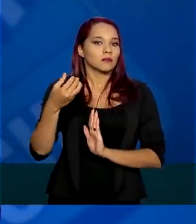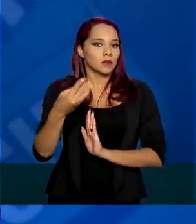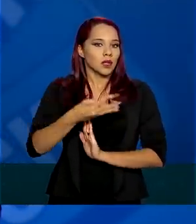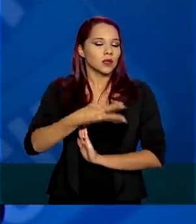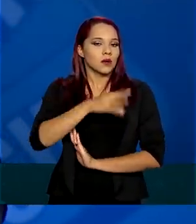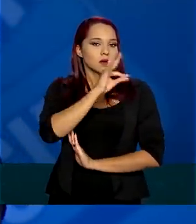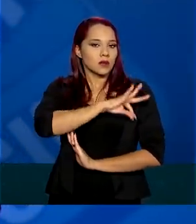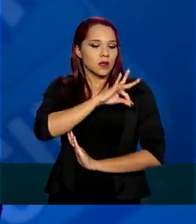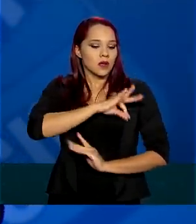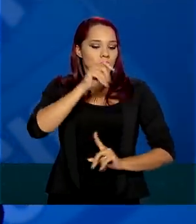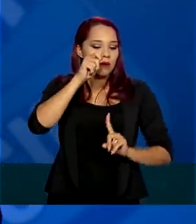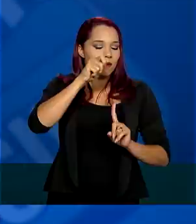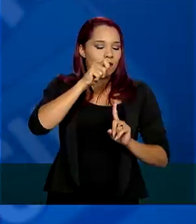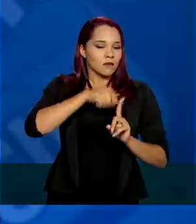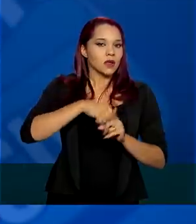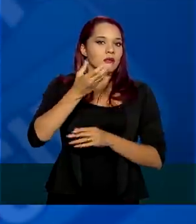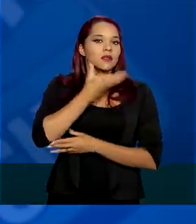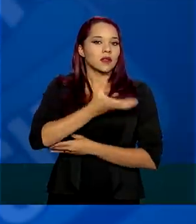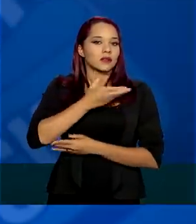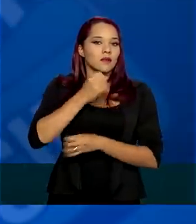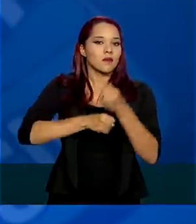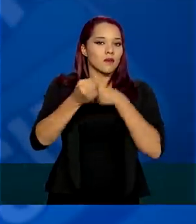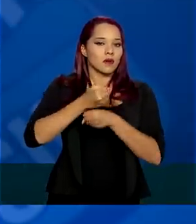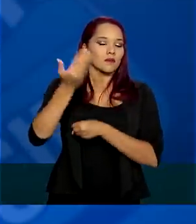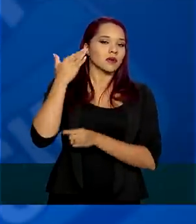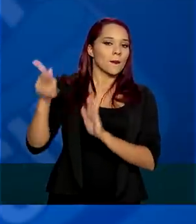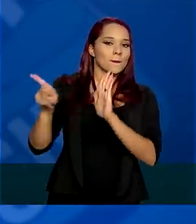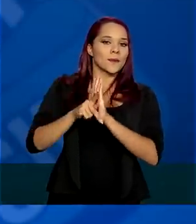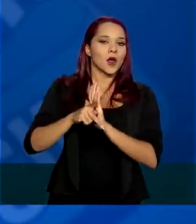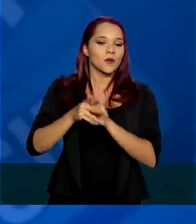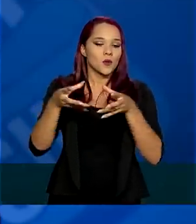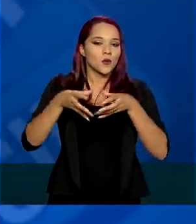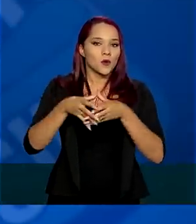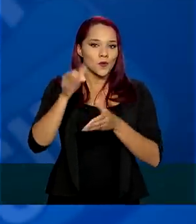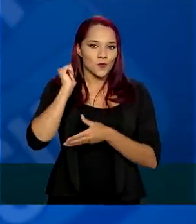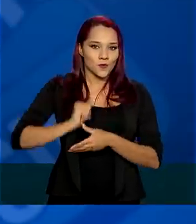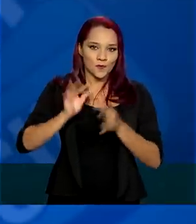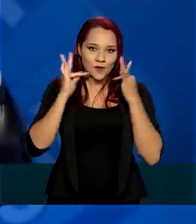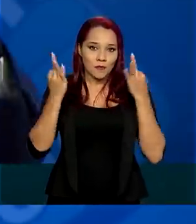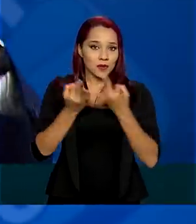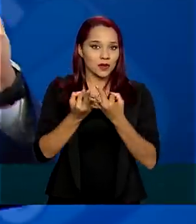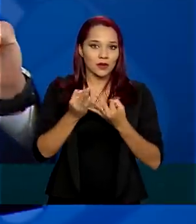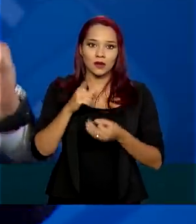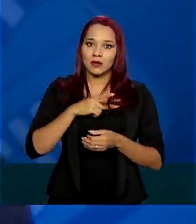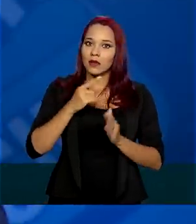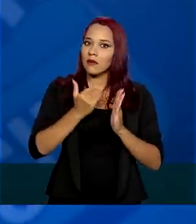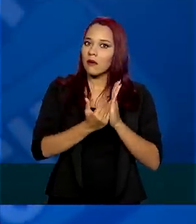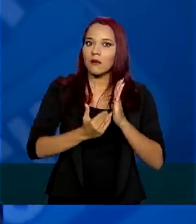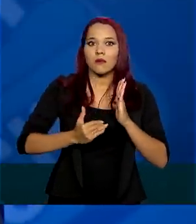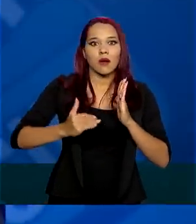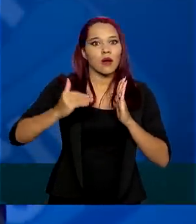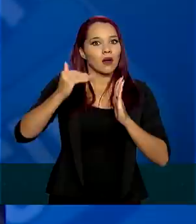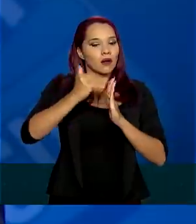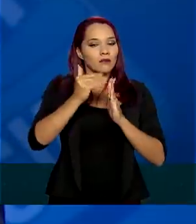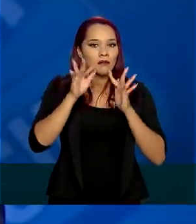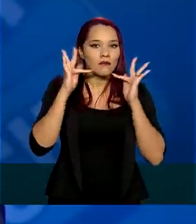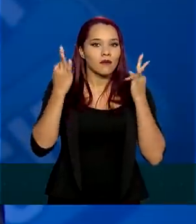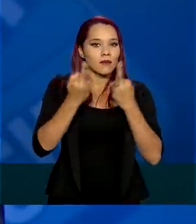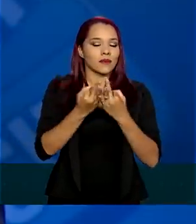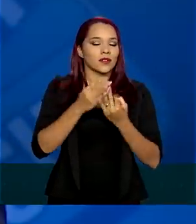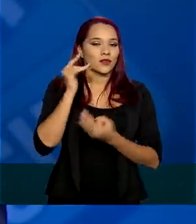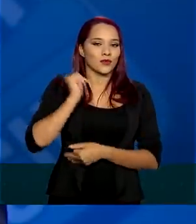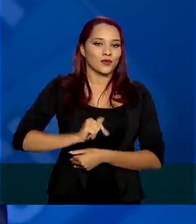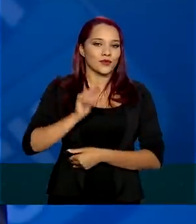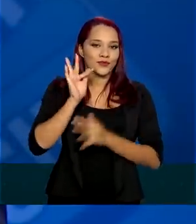em dezembro do ano passado para o Bolsa Família e que tem a maior média de ticket médio para as famílias do Bolsa